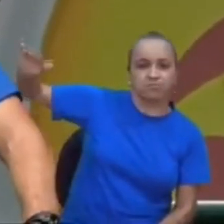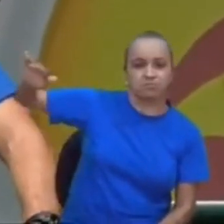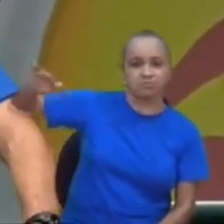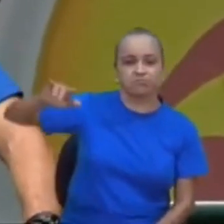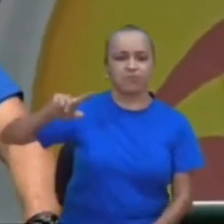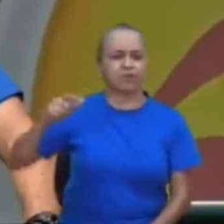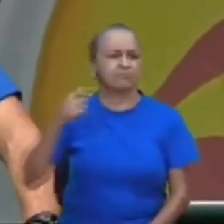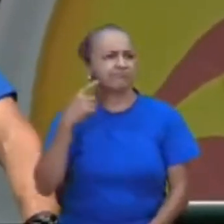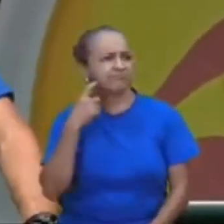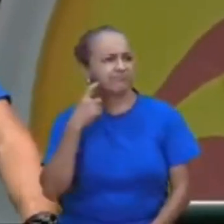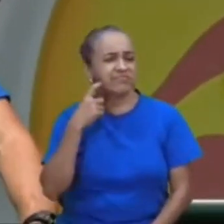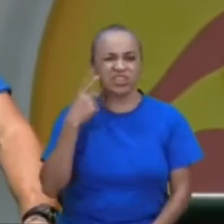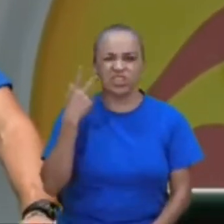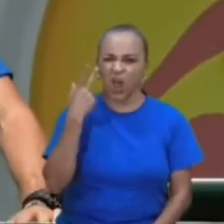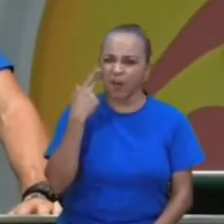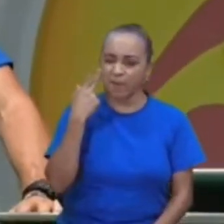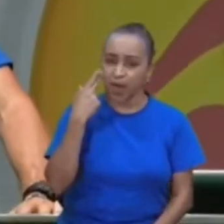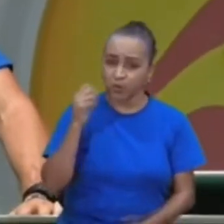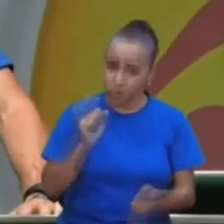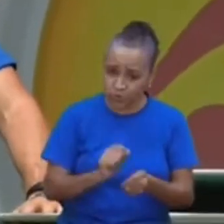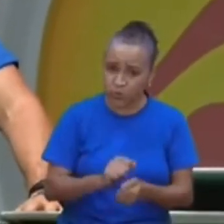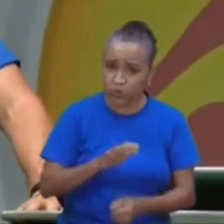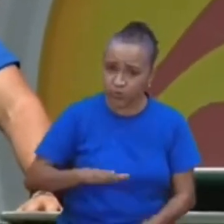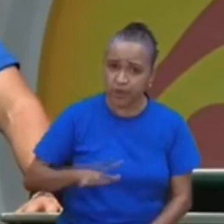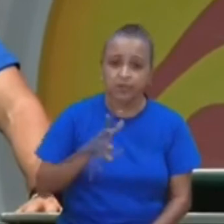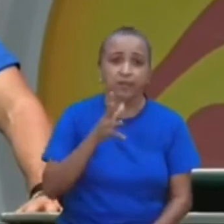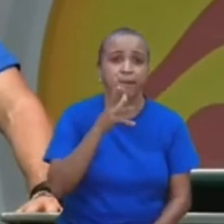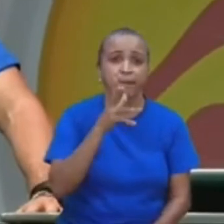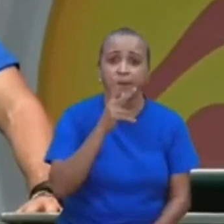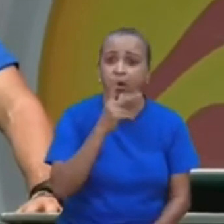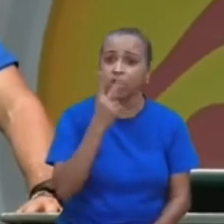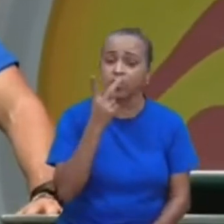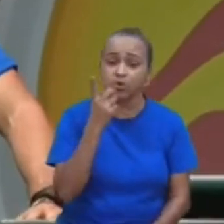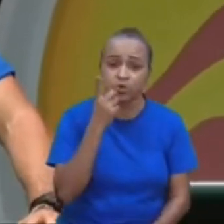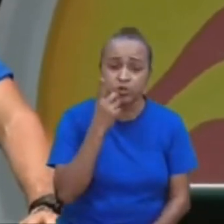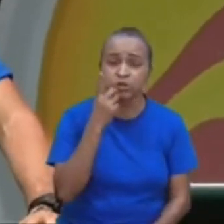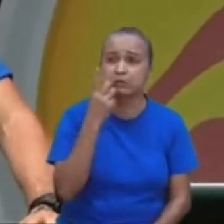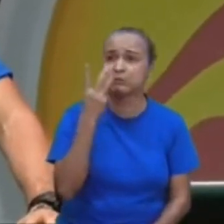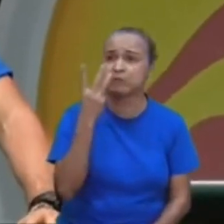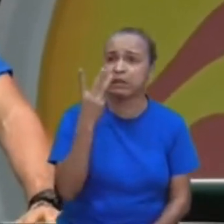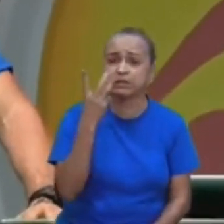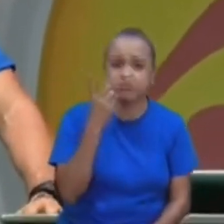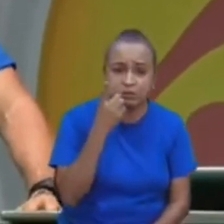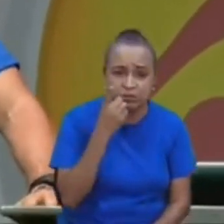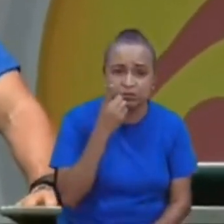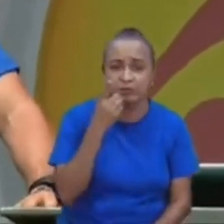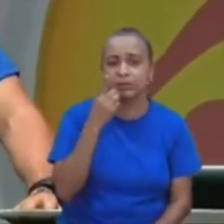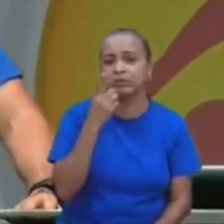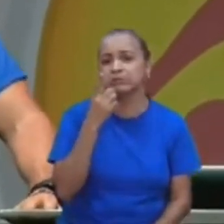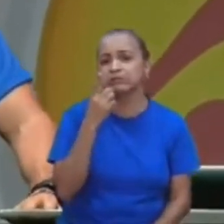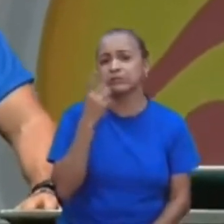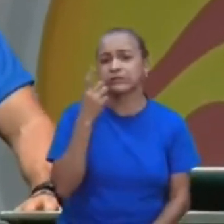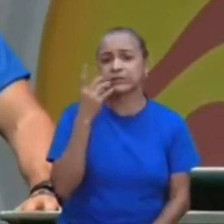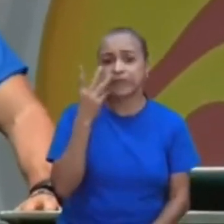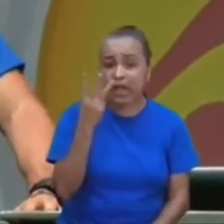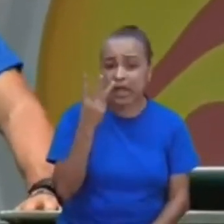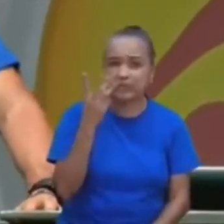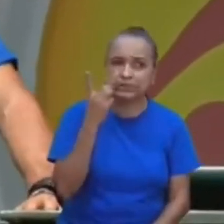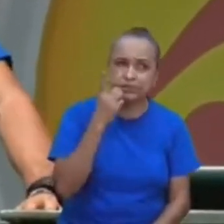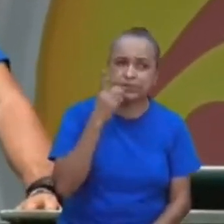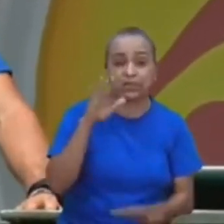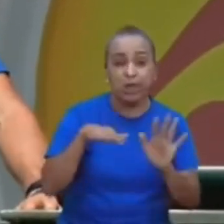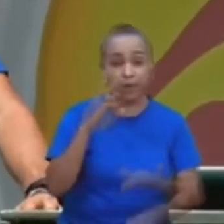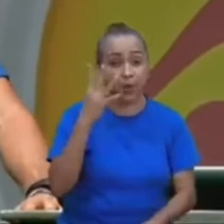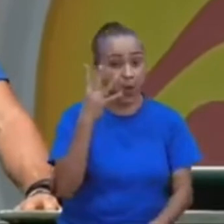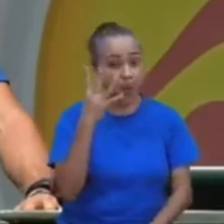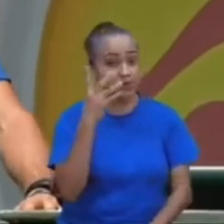mas normalmente com crianças, eram dois dias, ou três dias de viagem, três dias ou quatro dias de viagem, que